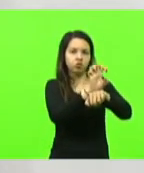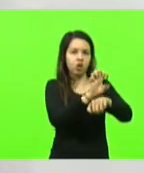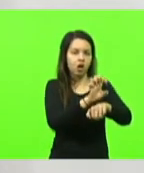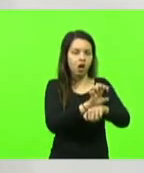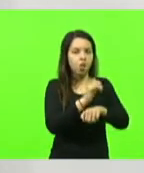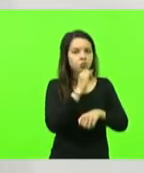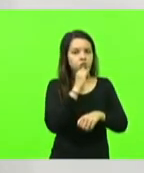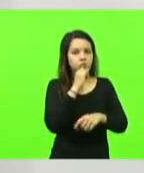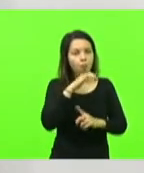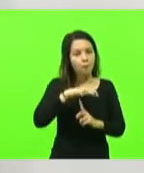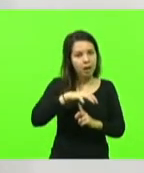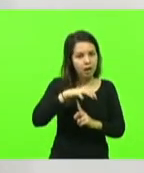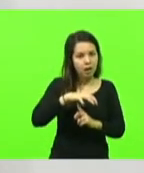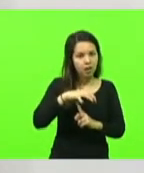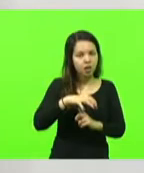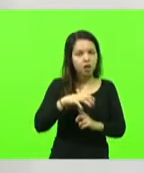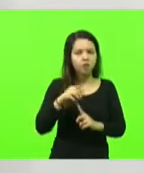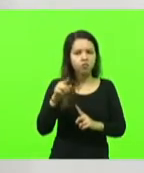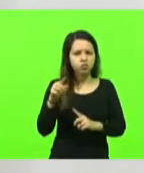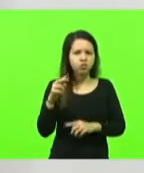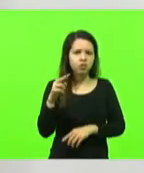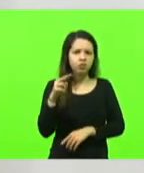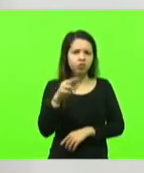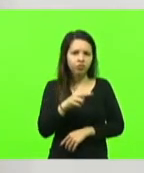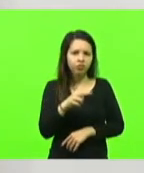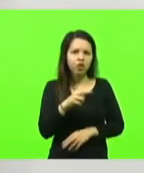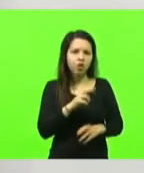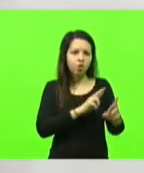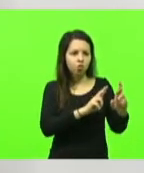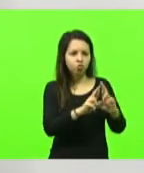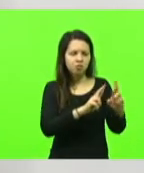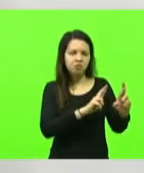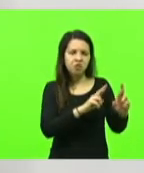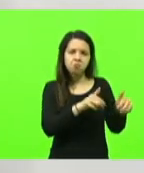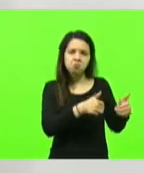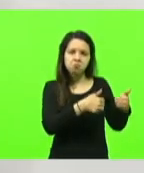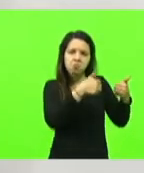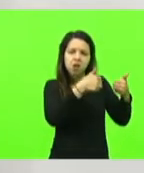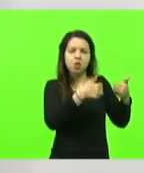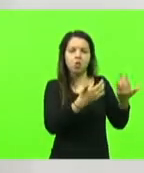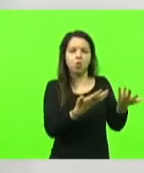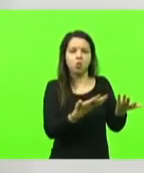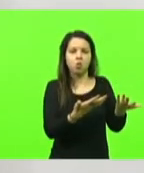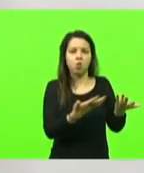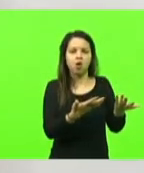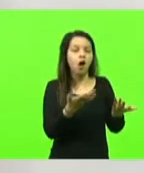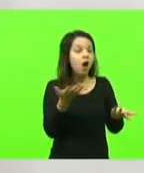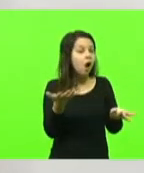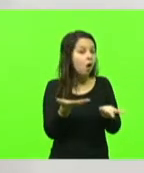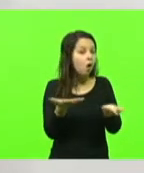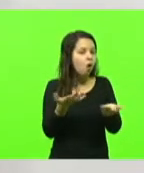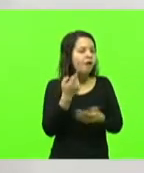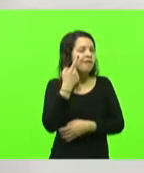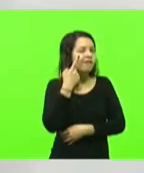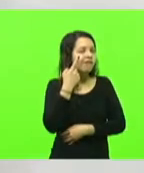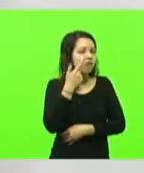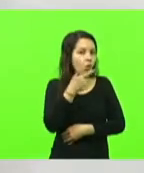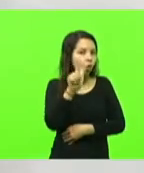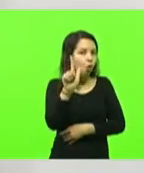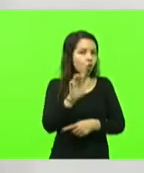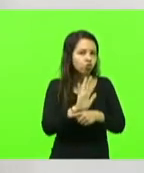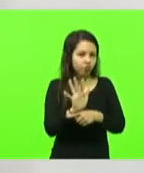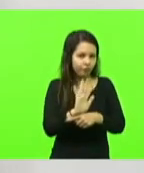e você acaba vendo uma rodovia melhor. Vamos ver agora o outro vídeo.